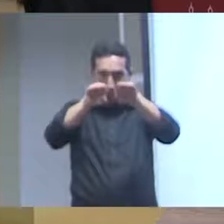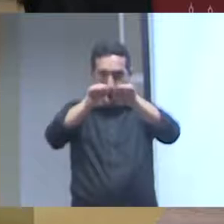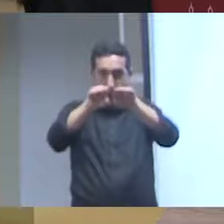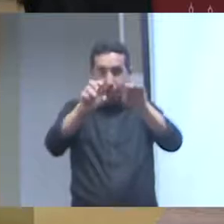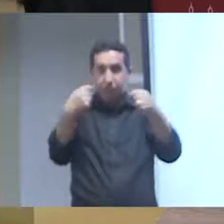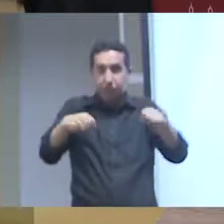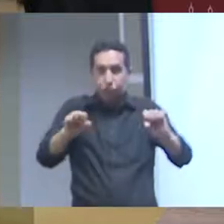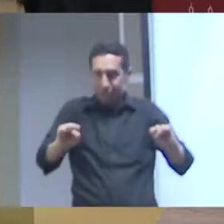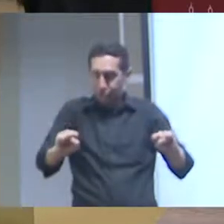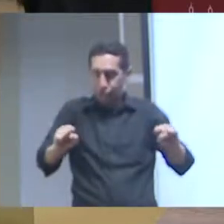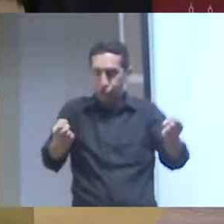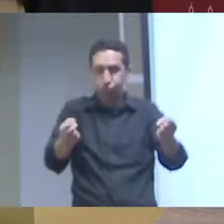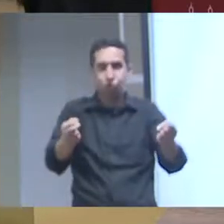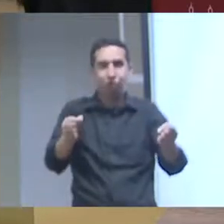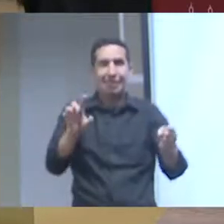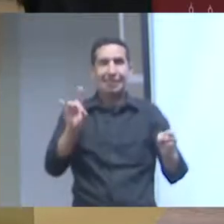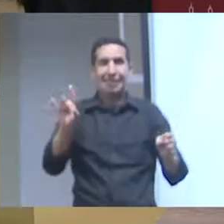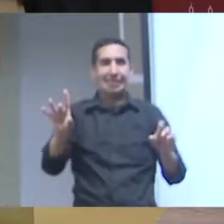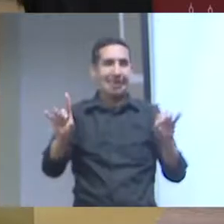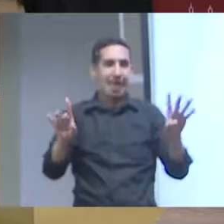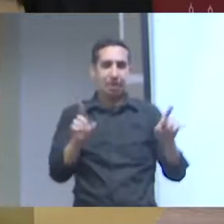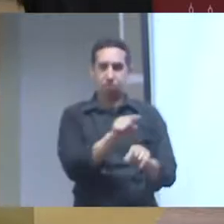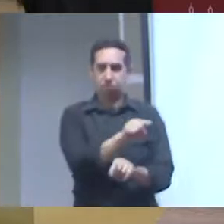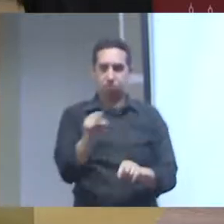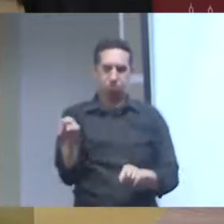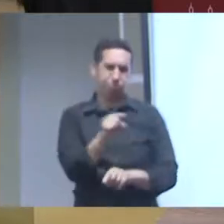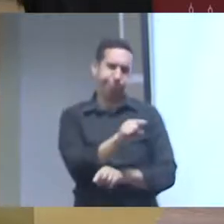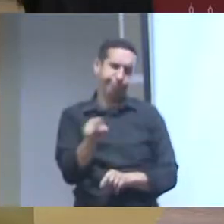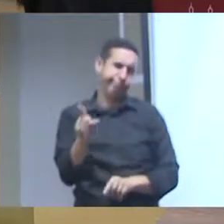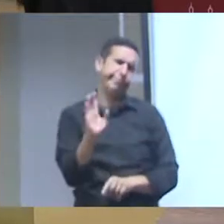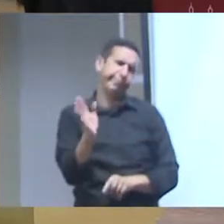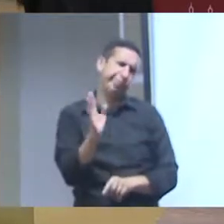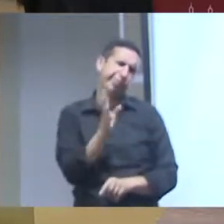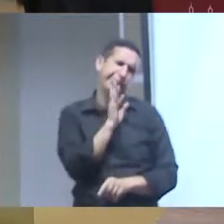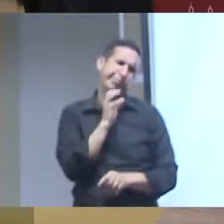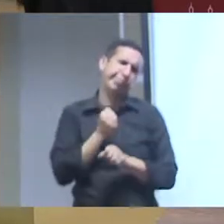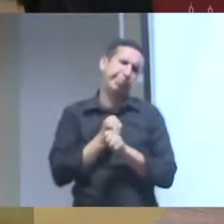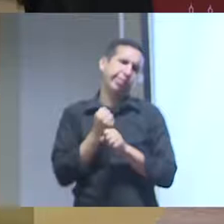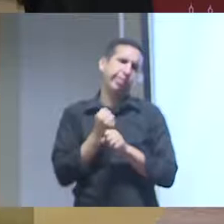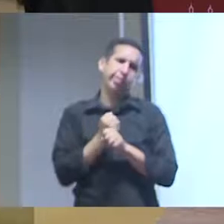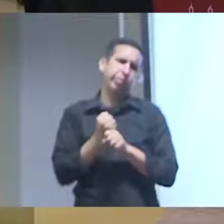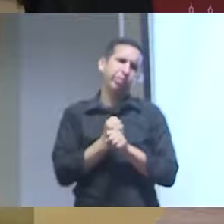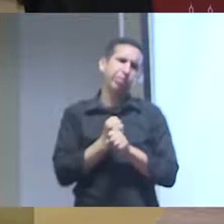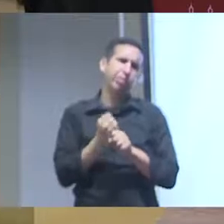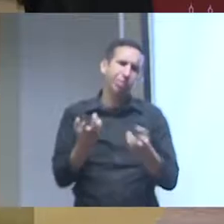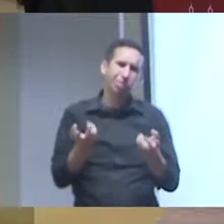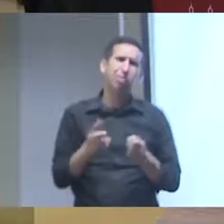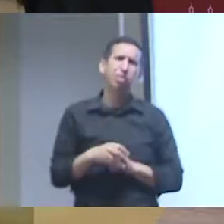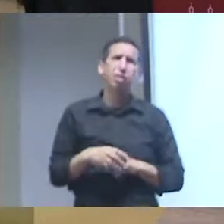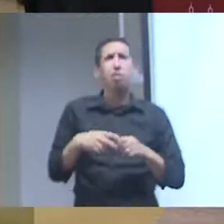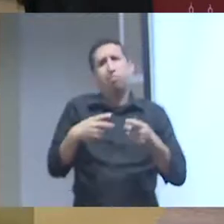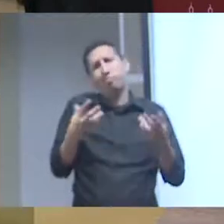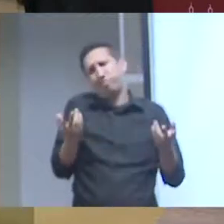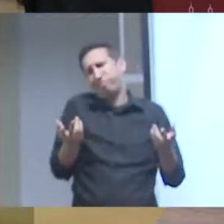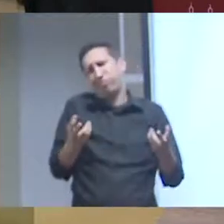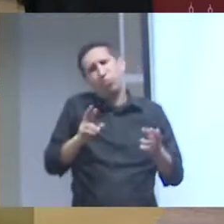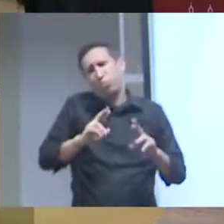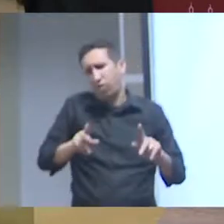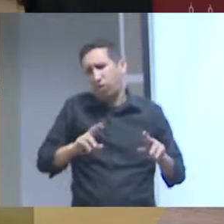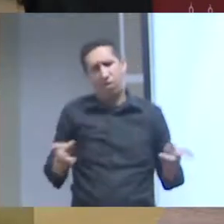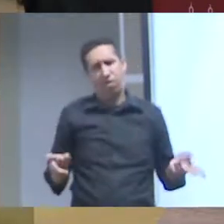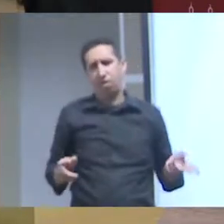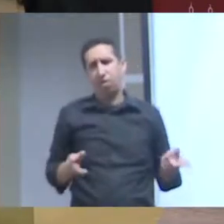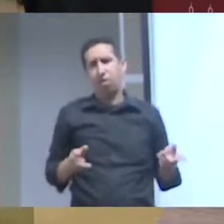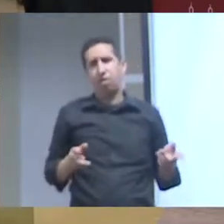apenas de esforços individuais é absolutamente historicamente equivocada ou seja a gente